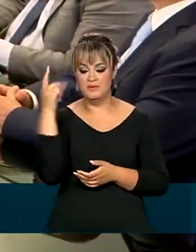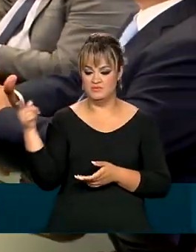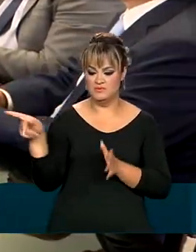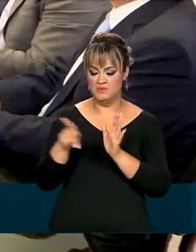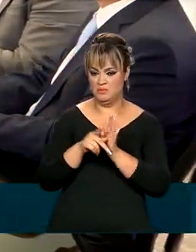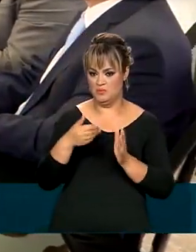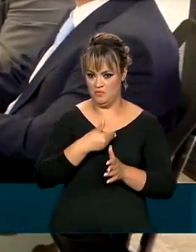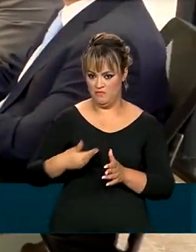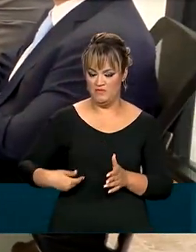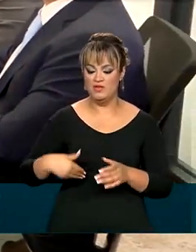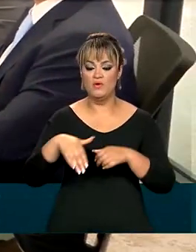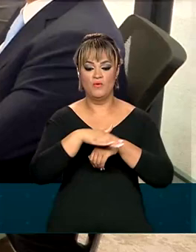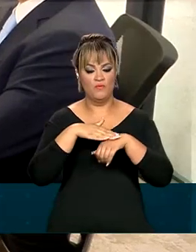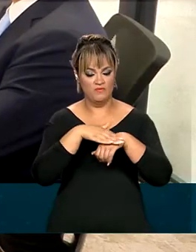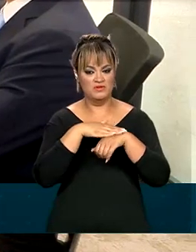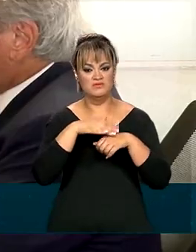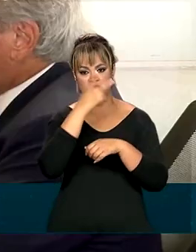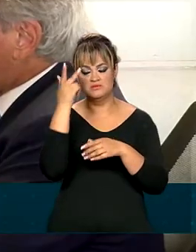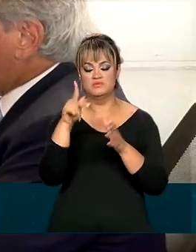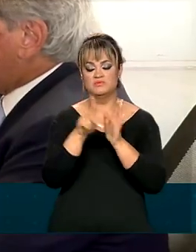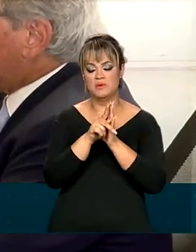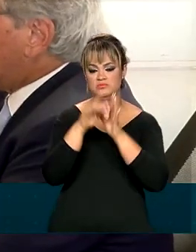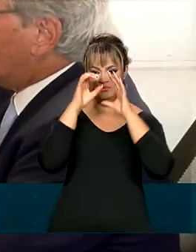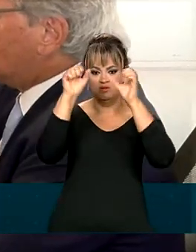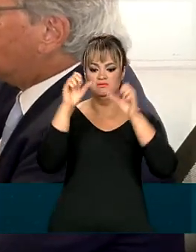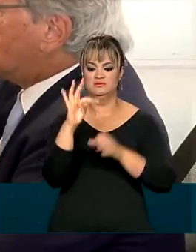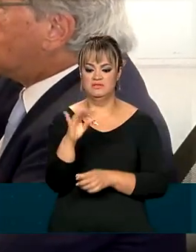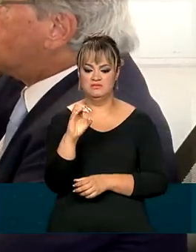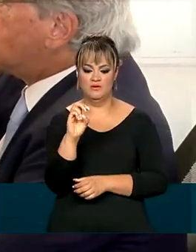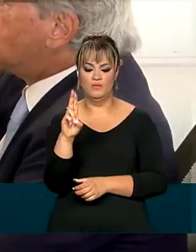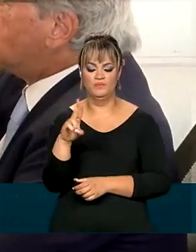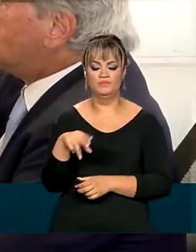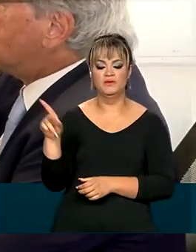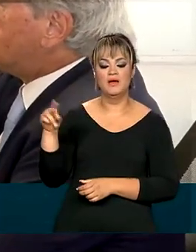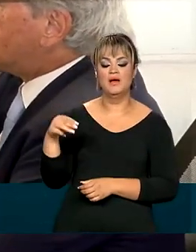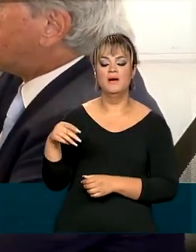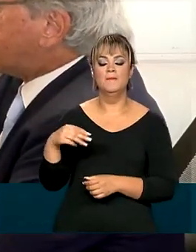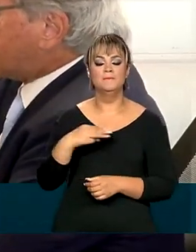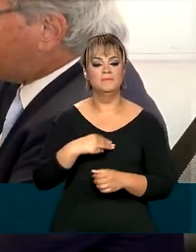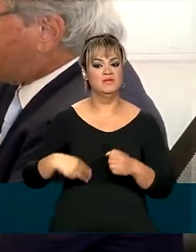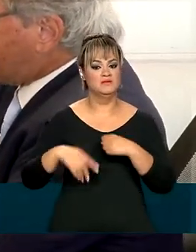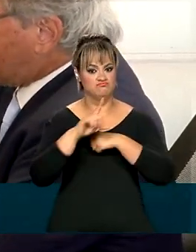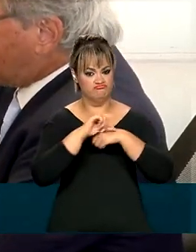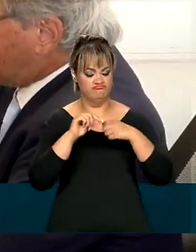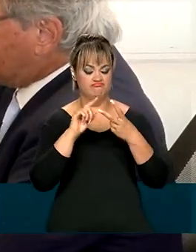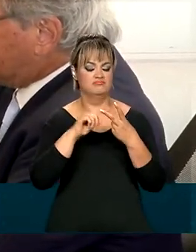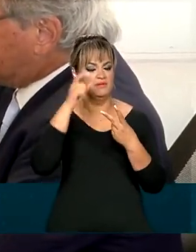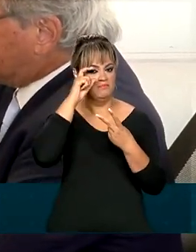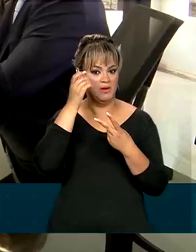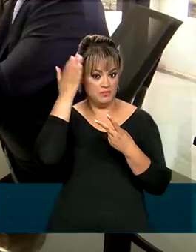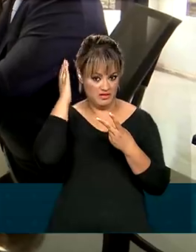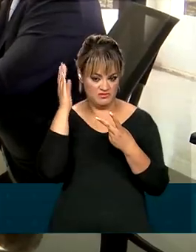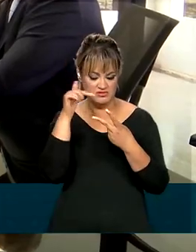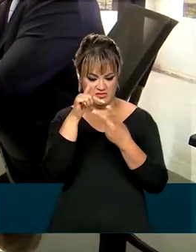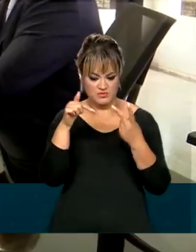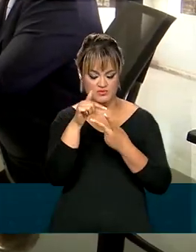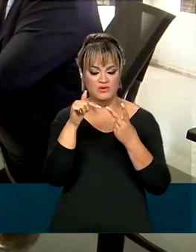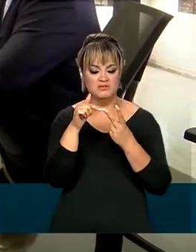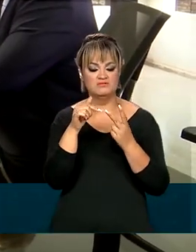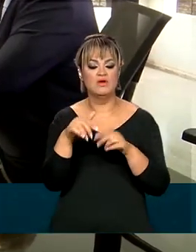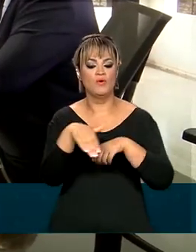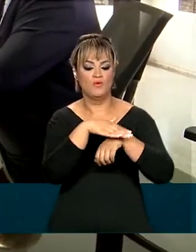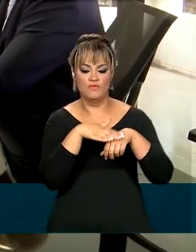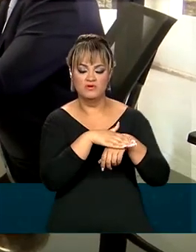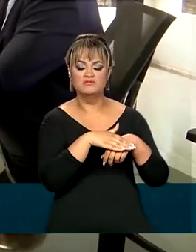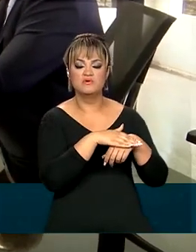se reuniram com integrantes do tribunal. Os ministros Ciro Nogueira, da Casa Civil, e Paulo Guedes, da Economia, foram recebidos